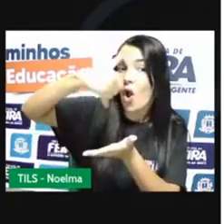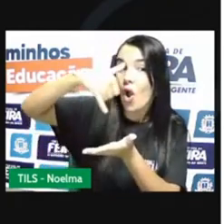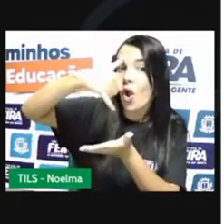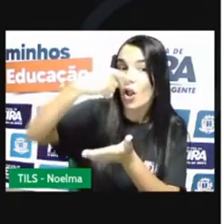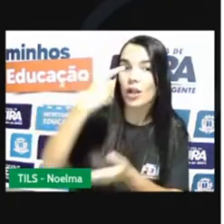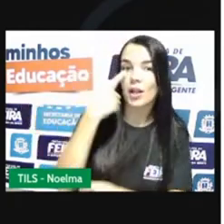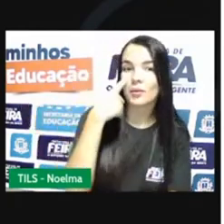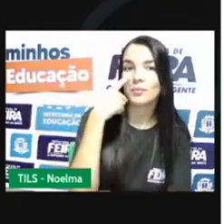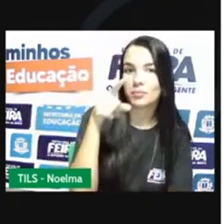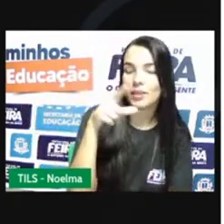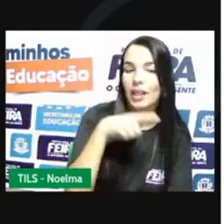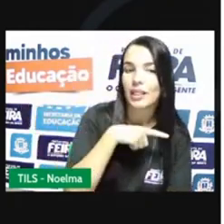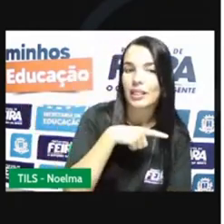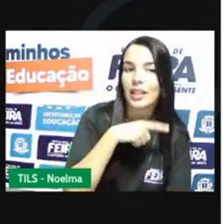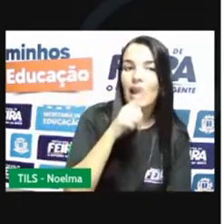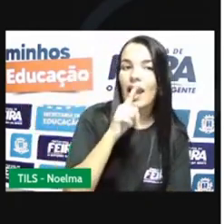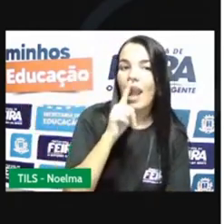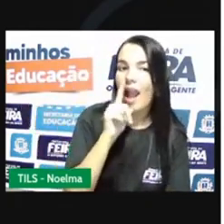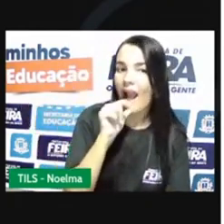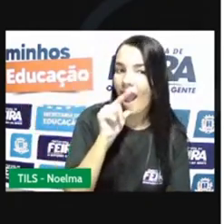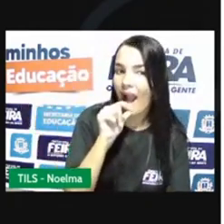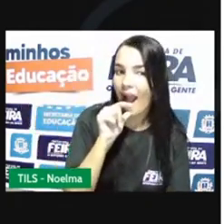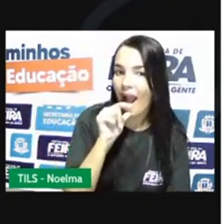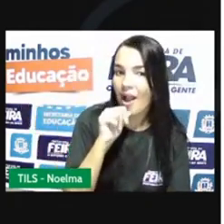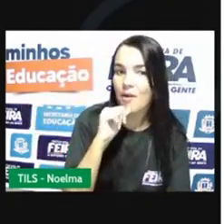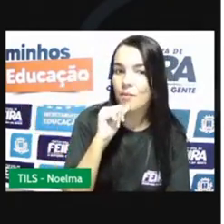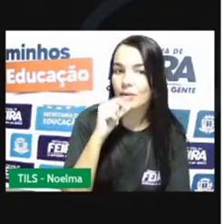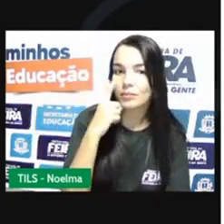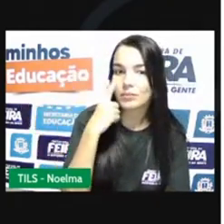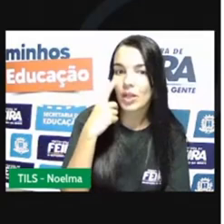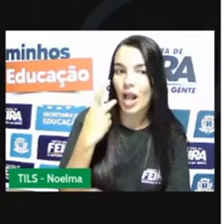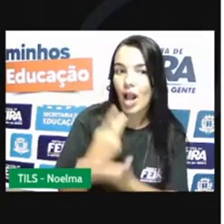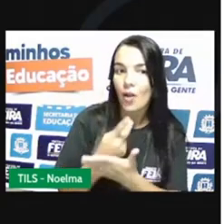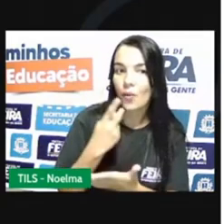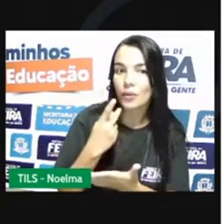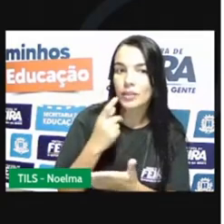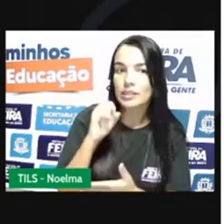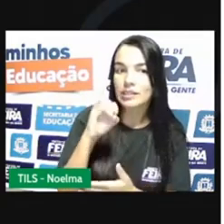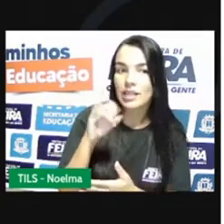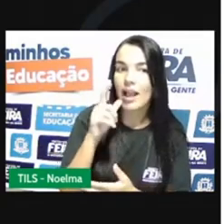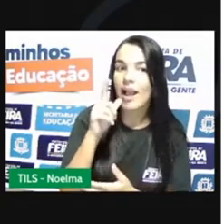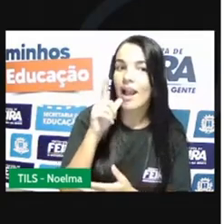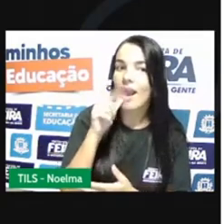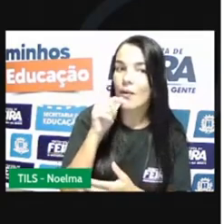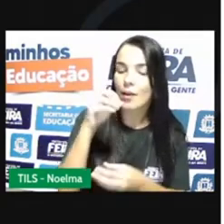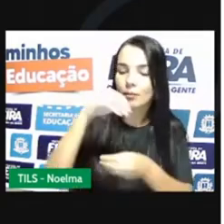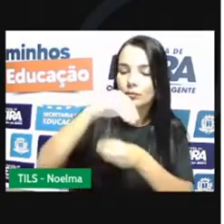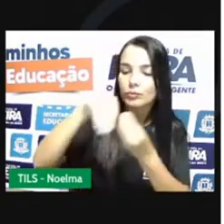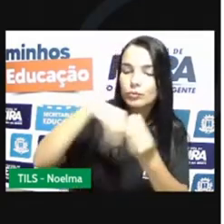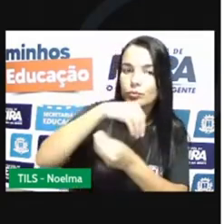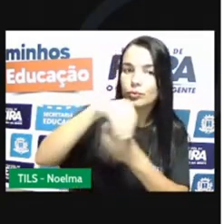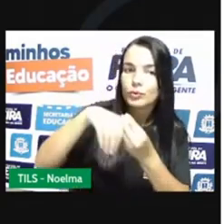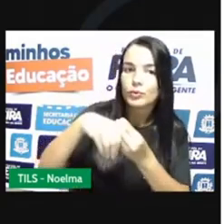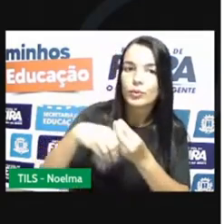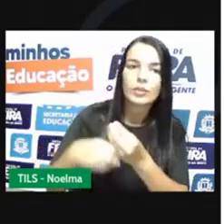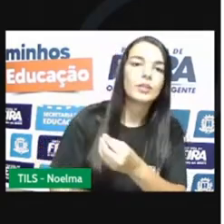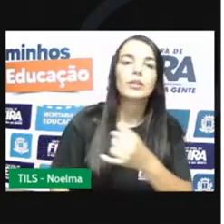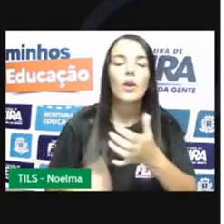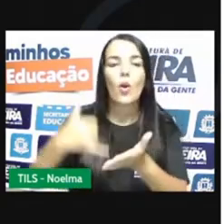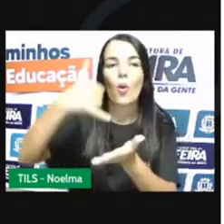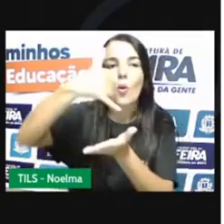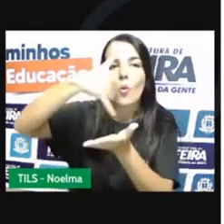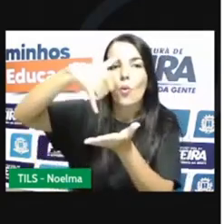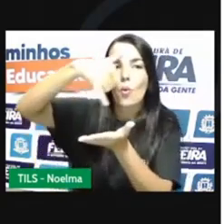Pró colocou aqui a água, que vocês viram, né? Olha o que acontece quando a gente coloca o óleo. Tomara que dê para vocês